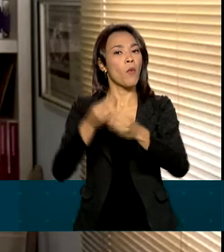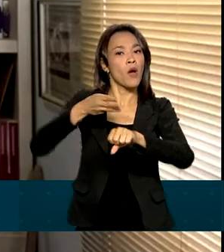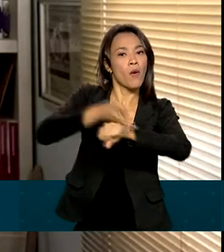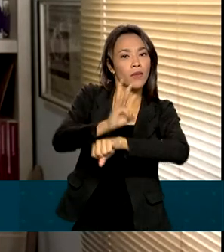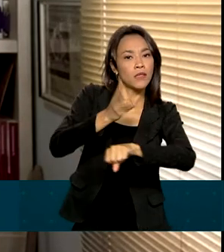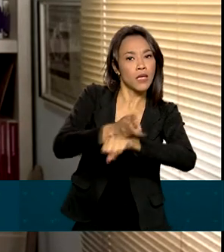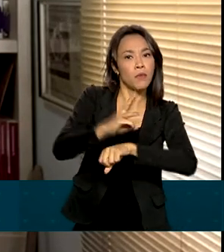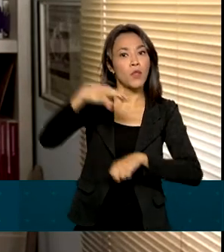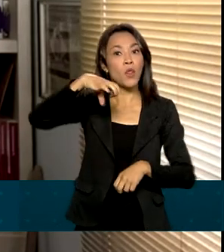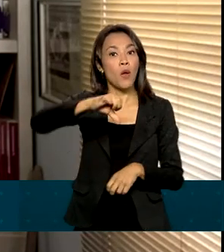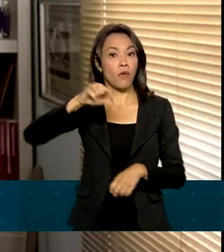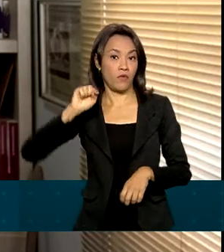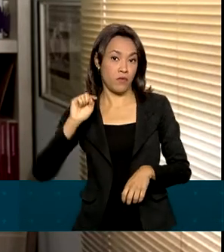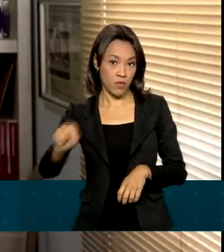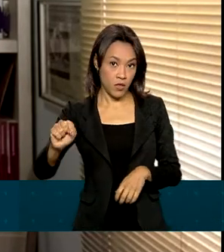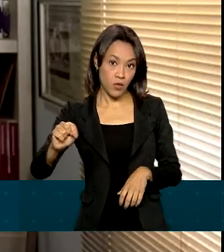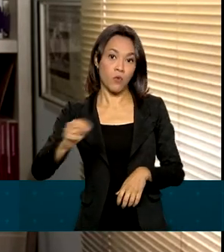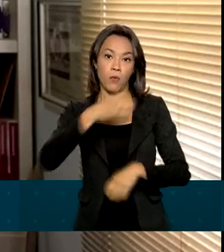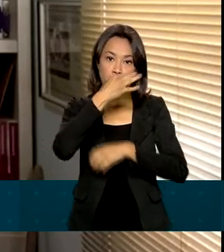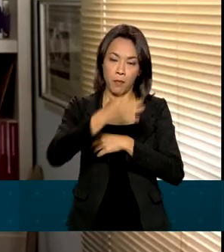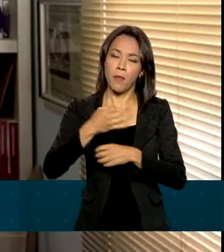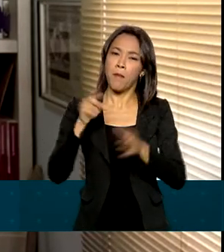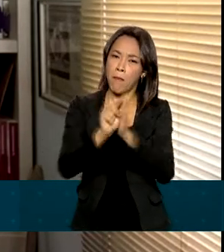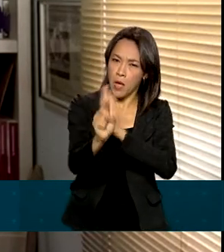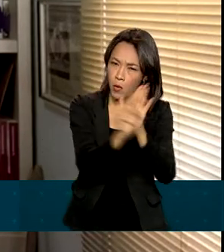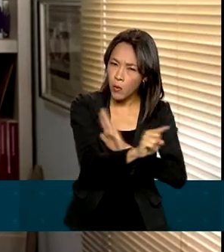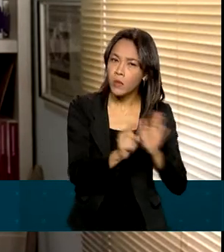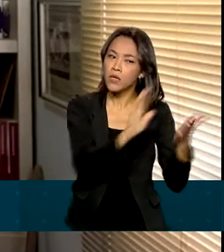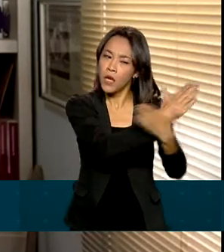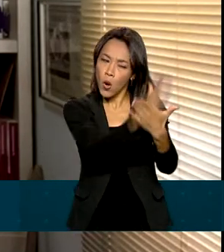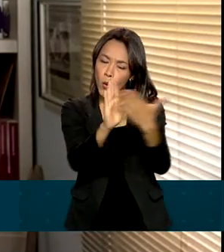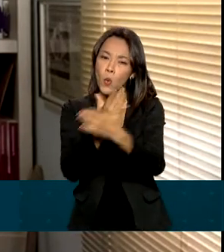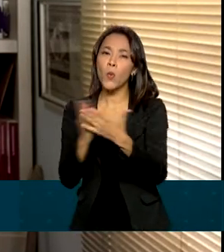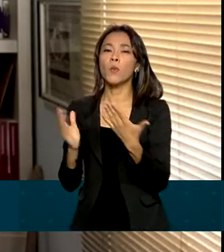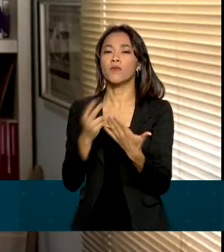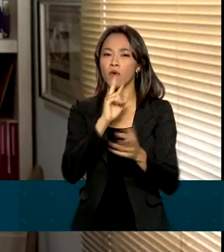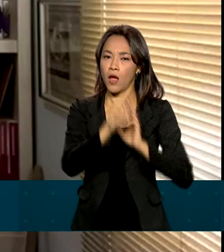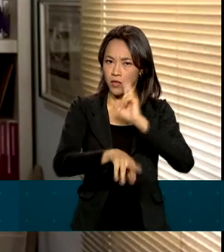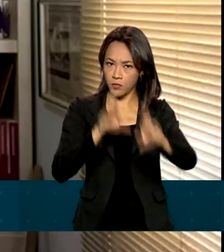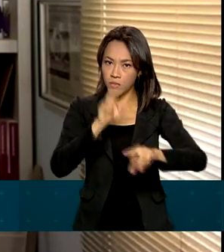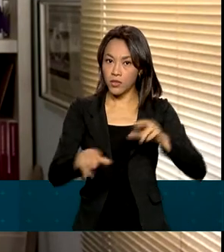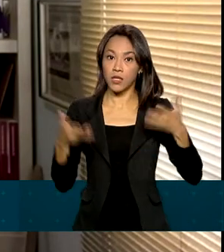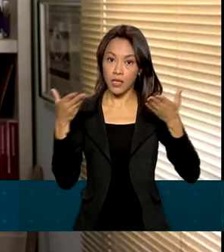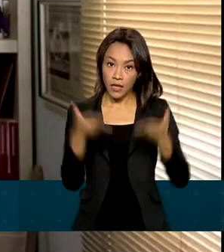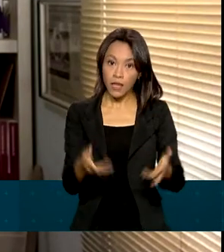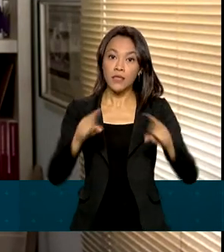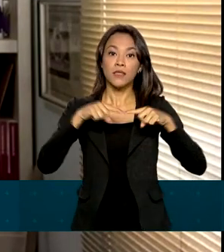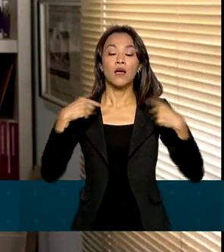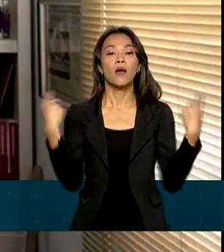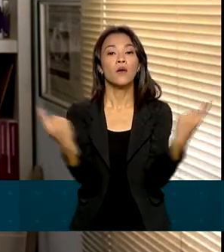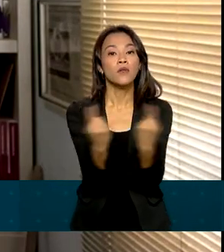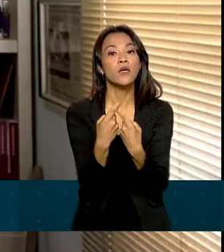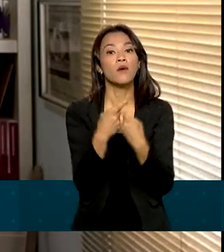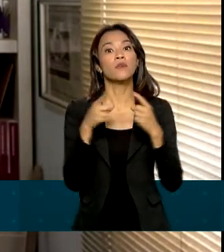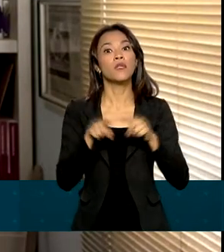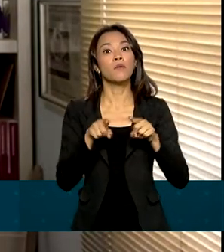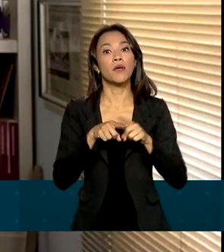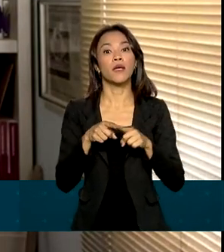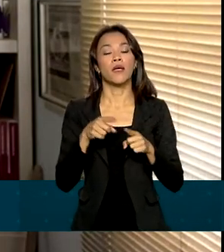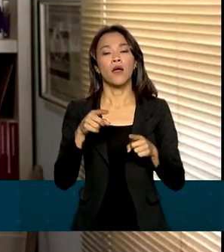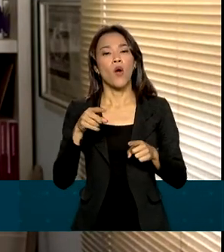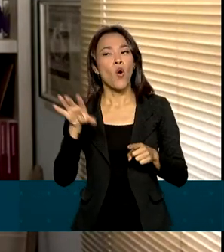manifestações e algumas foram respondidas pelos participantes. Além da audiência, uma consulta pública